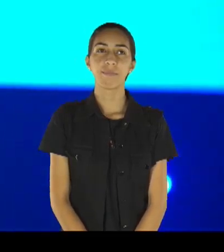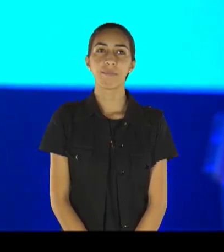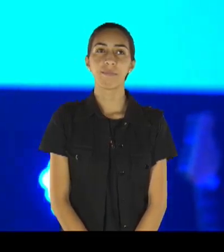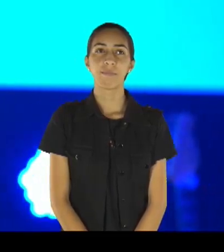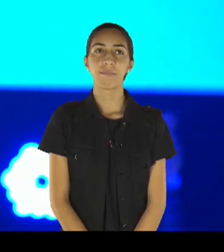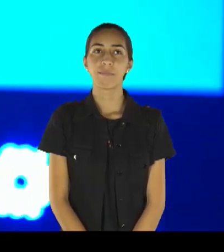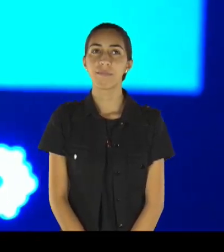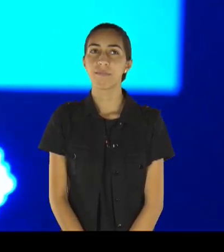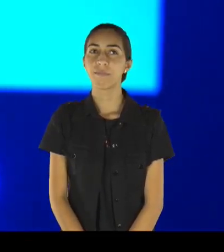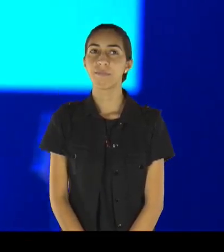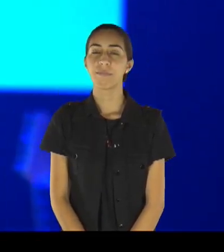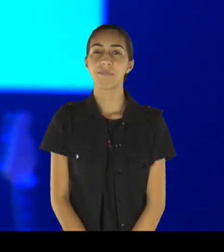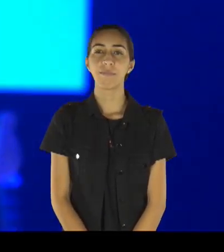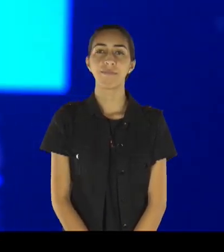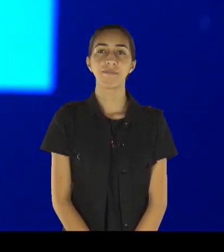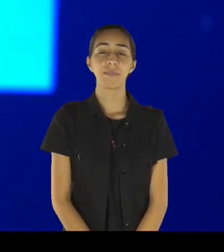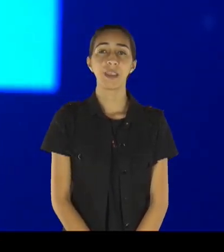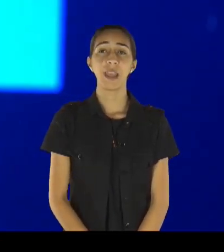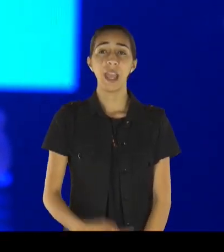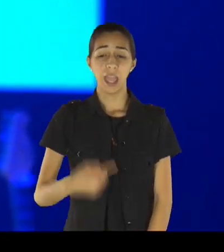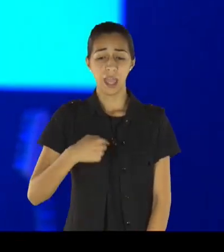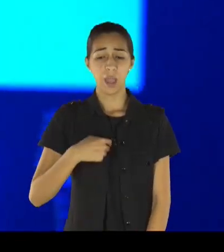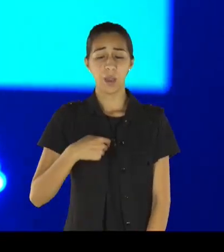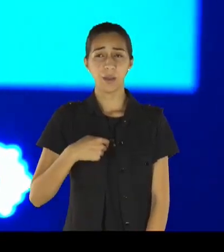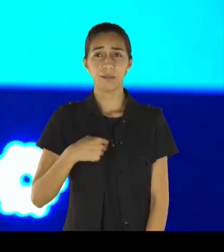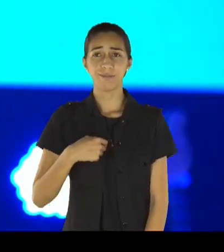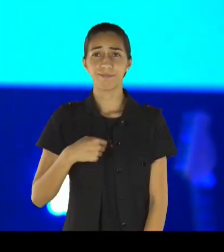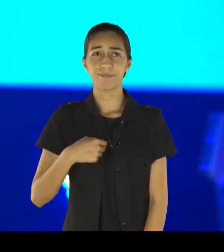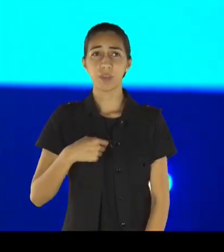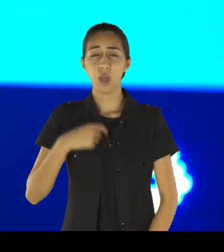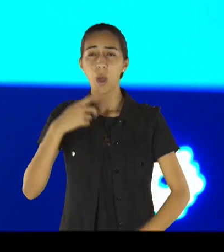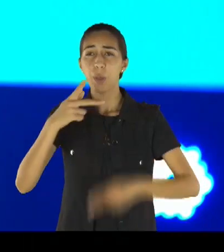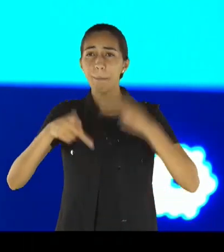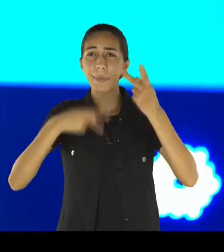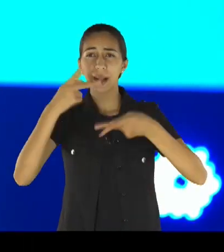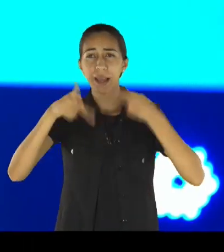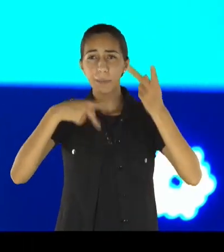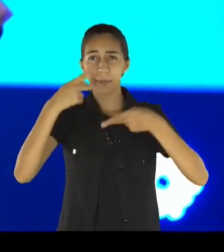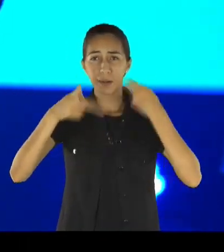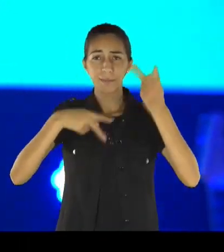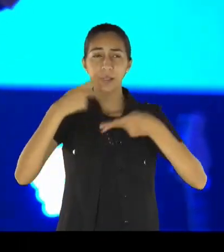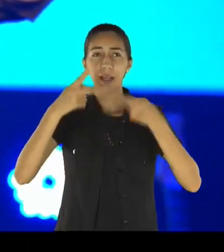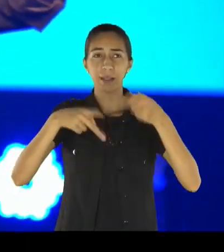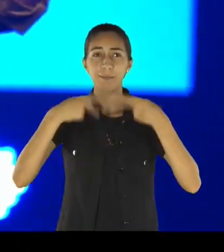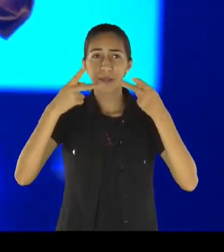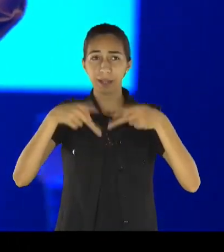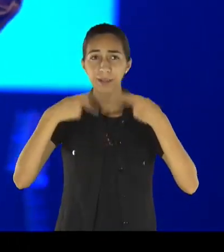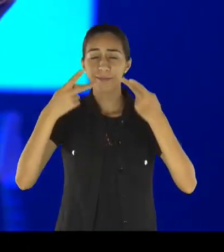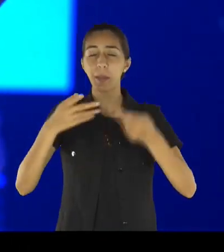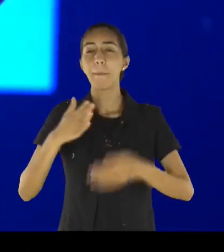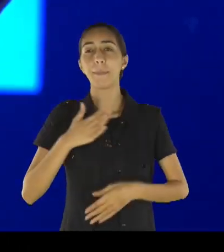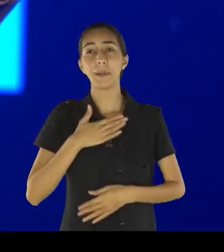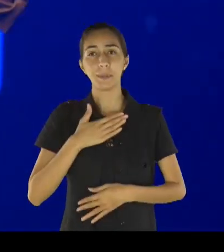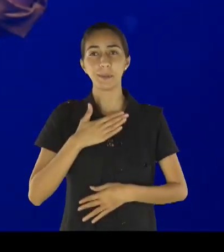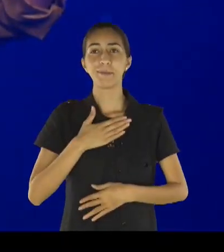se você me permite, estou pregando para mim, hoje, espera no Senhor, Ciro, e você pode falar para você mesmo, você pode falar seu nome,